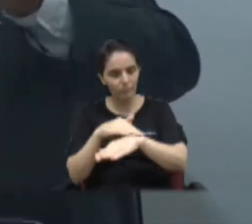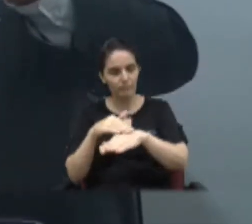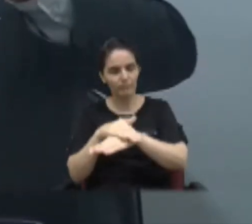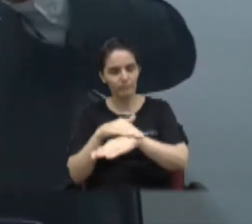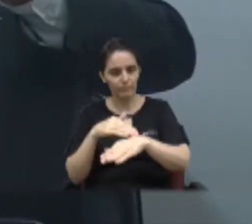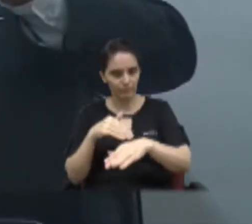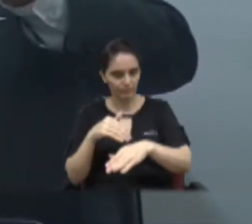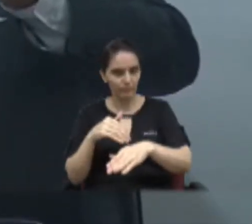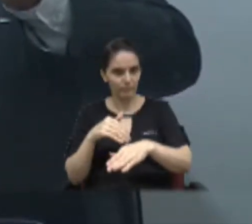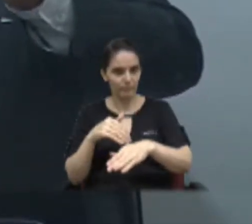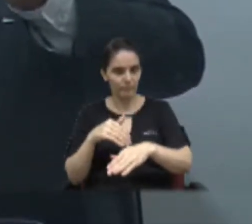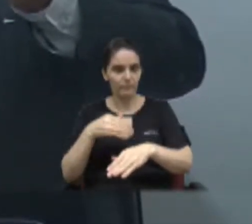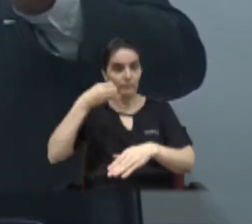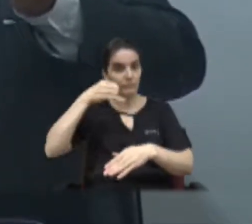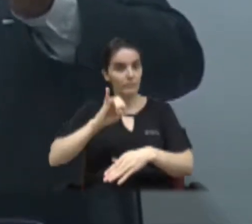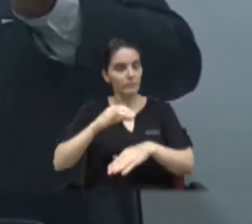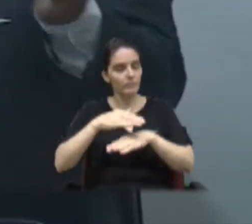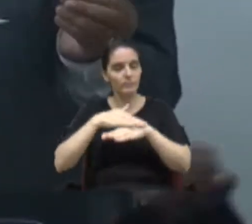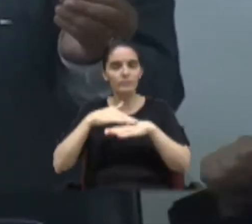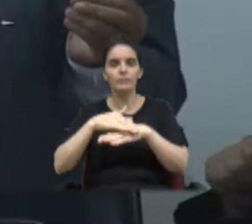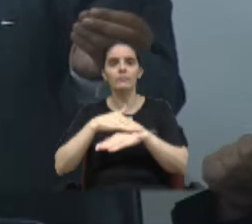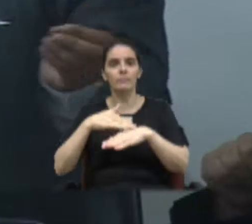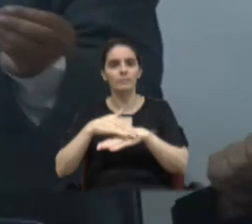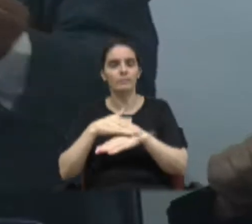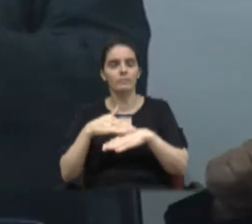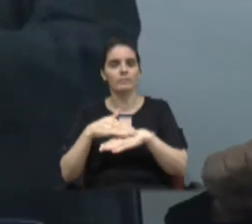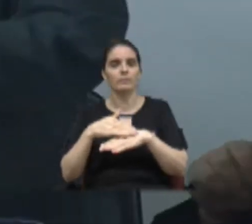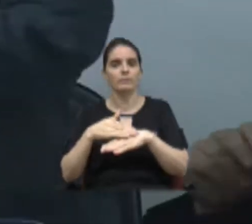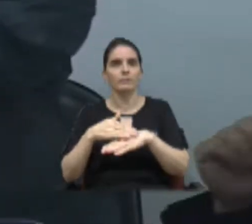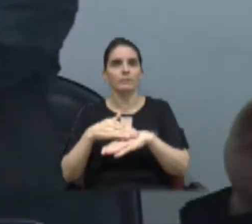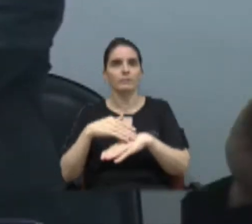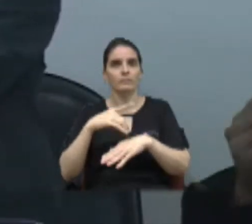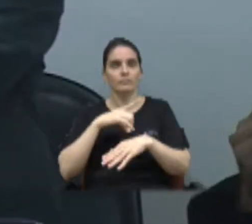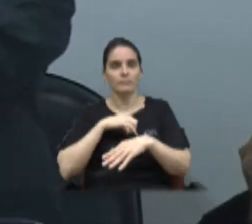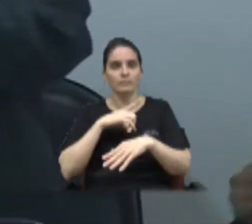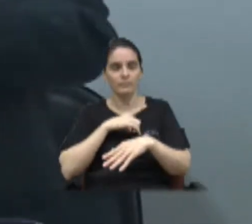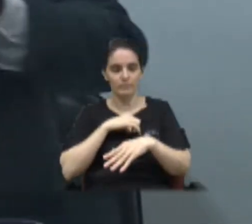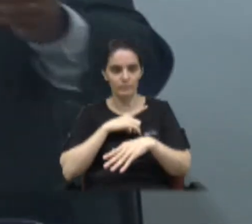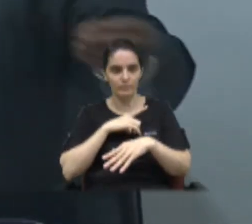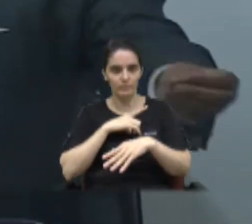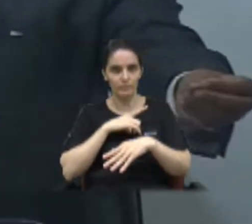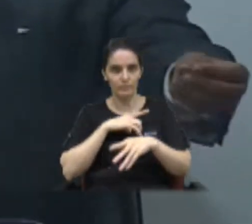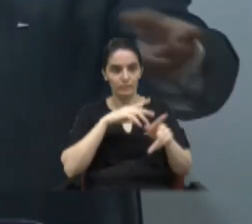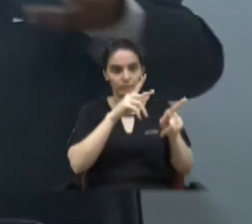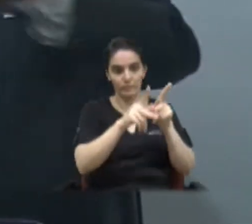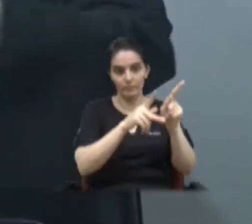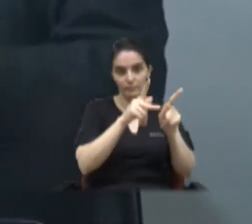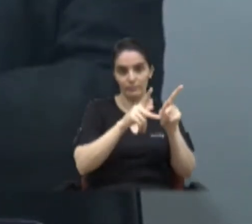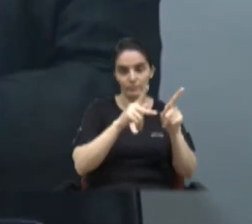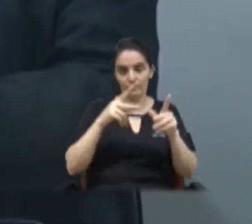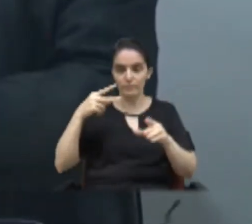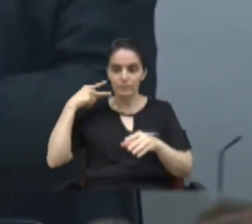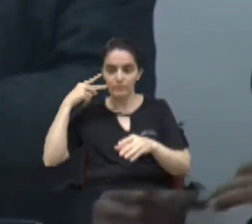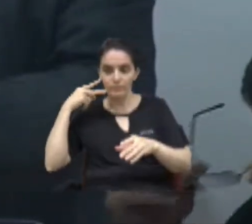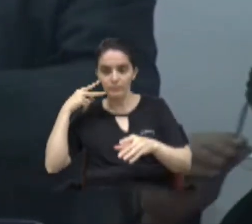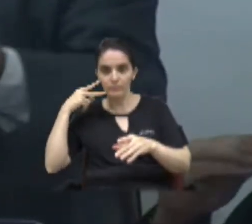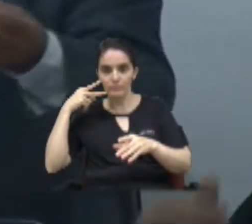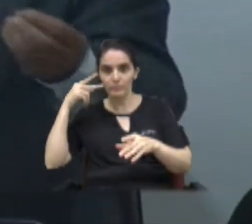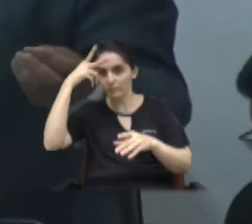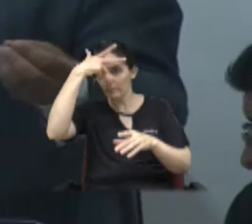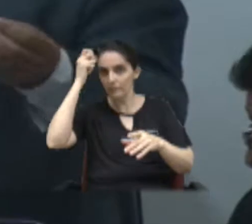existe uma ligação entre a população e os vereadores e o Executivo.